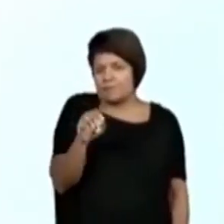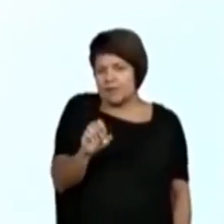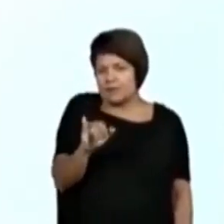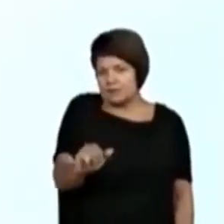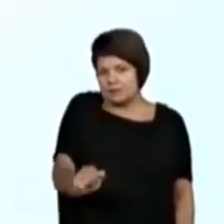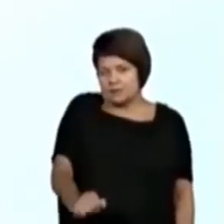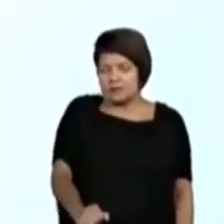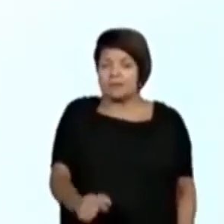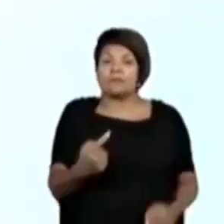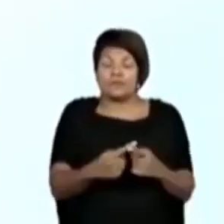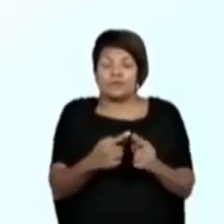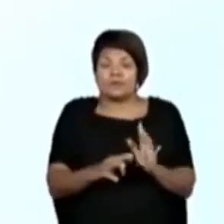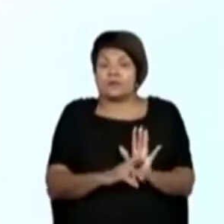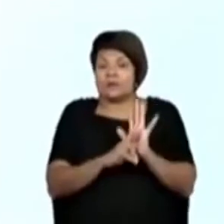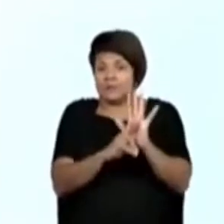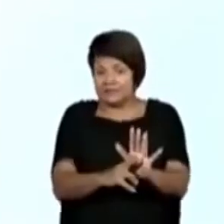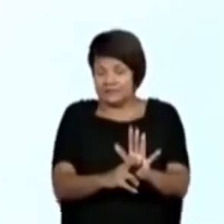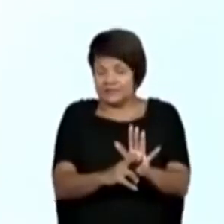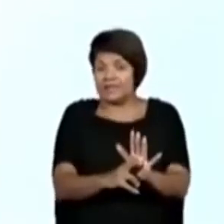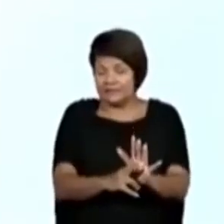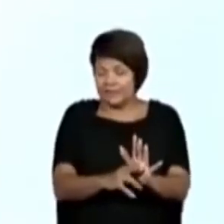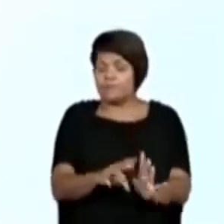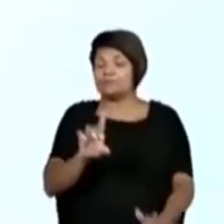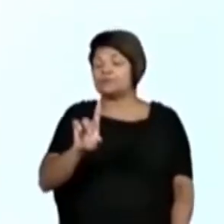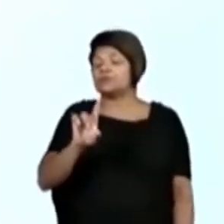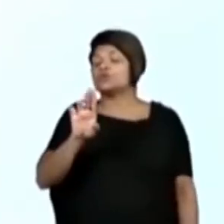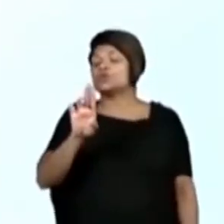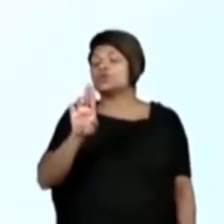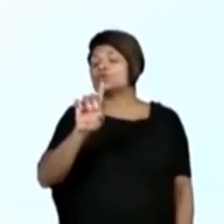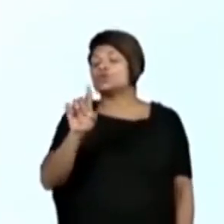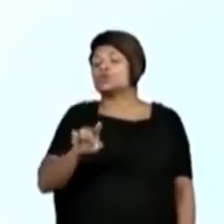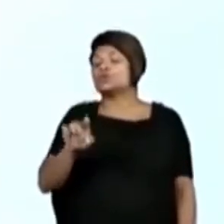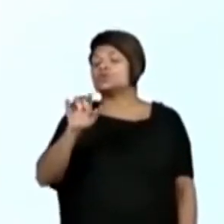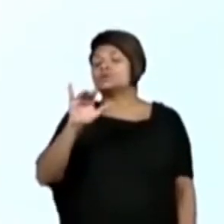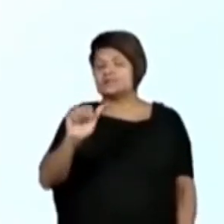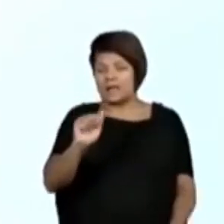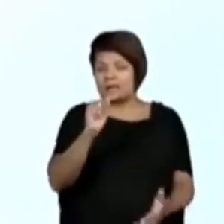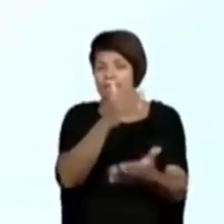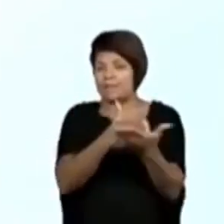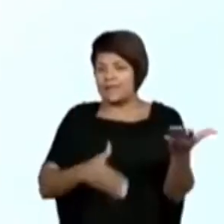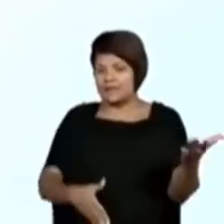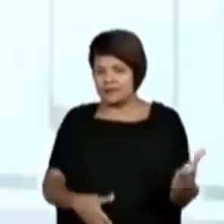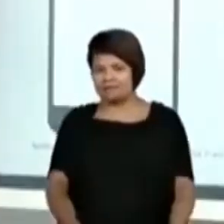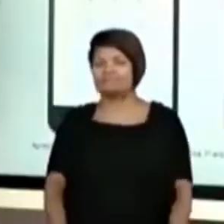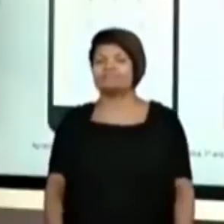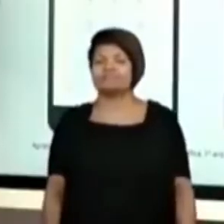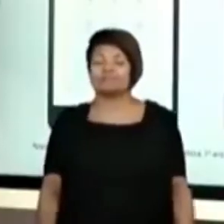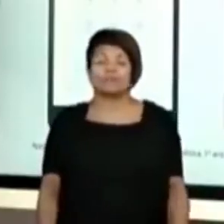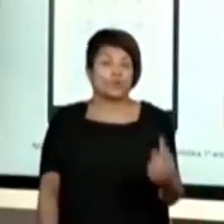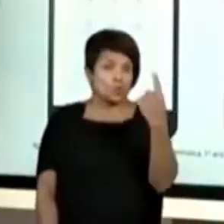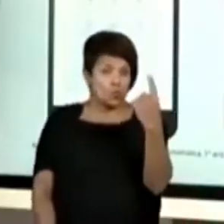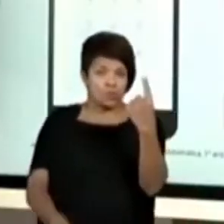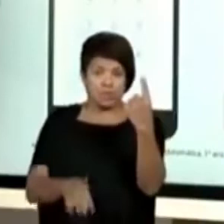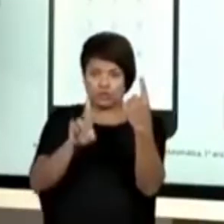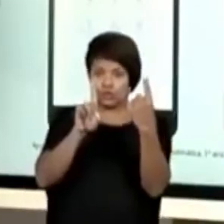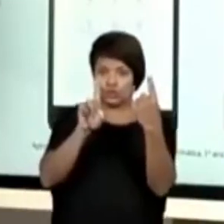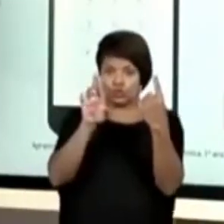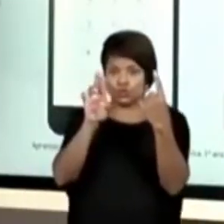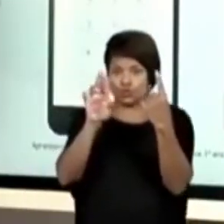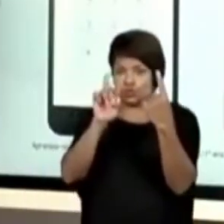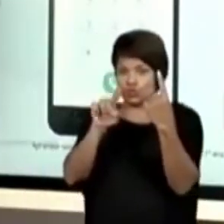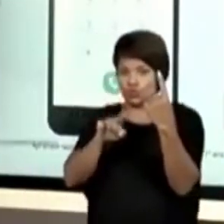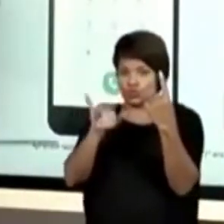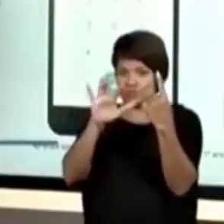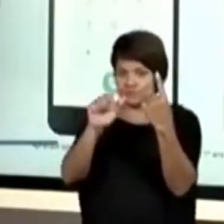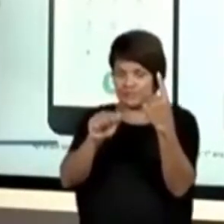representa meia dúzia. Ah, isso aí. Então, uma dúzia são 12 coisas. Isso.